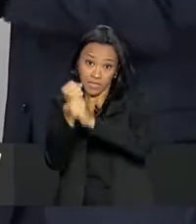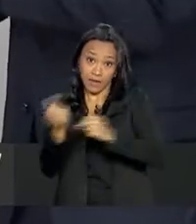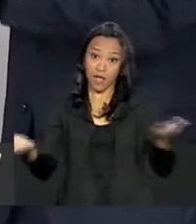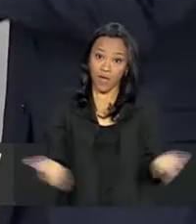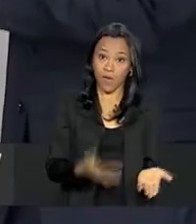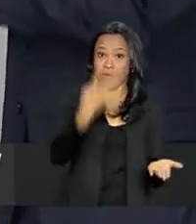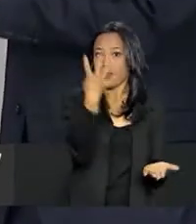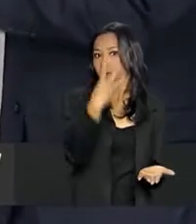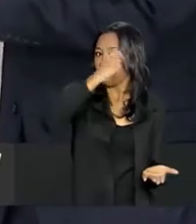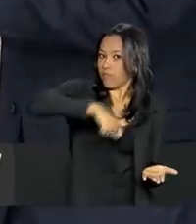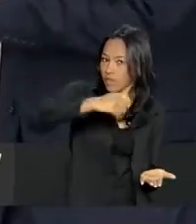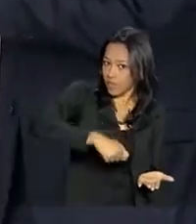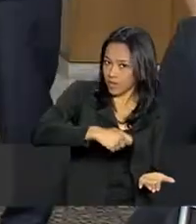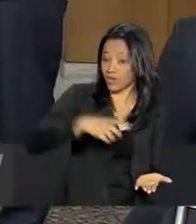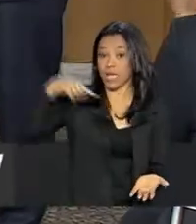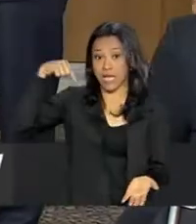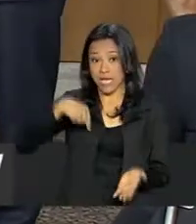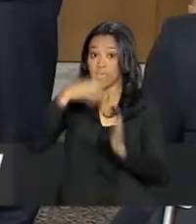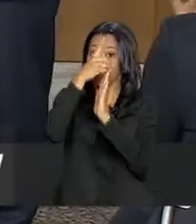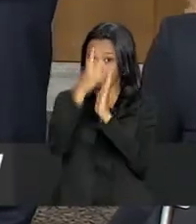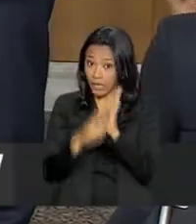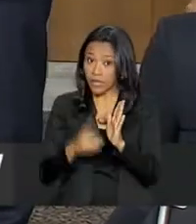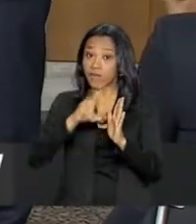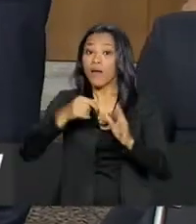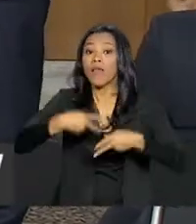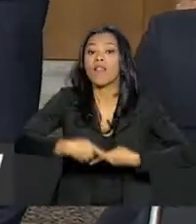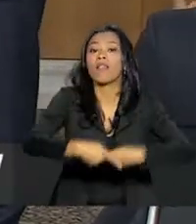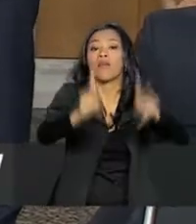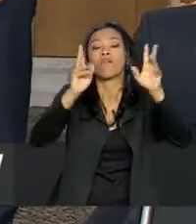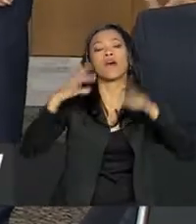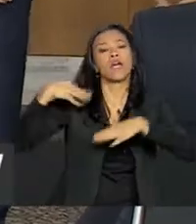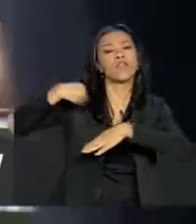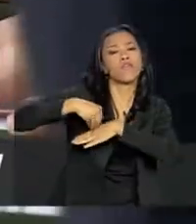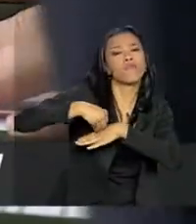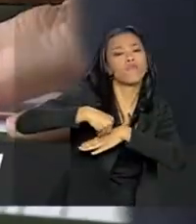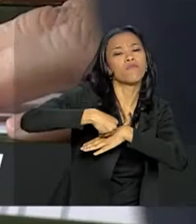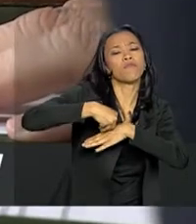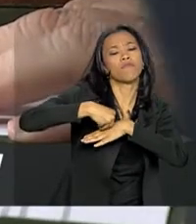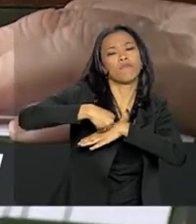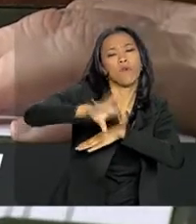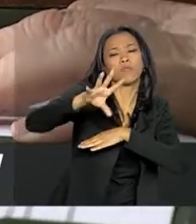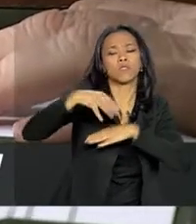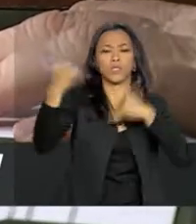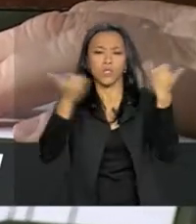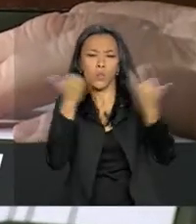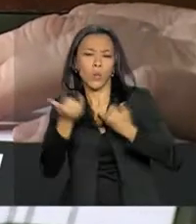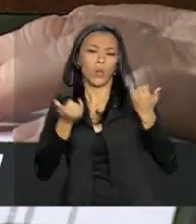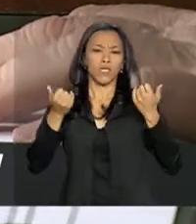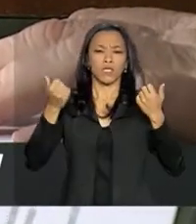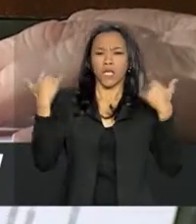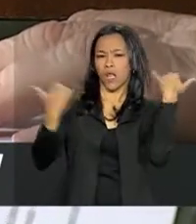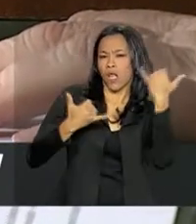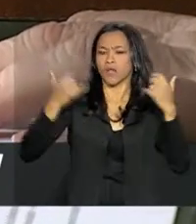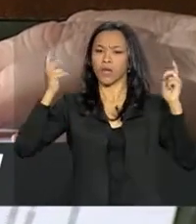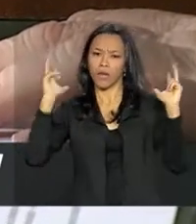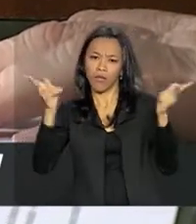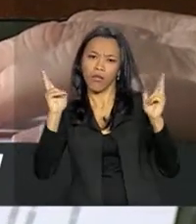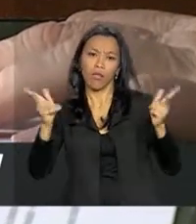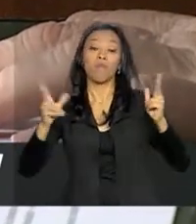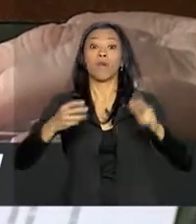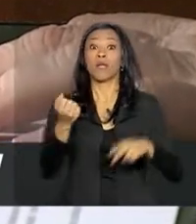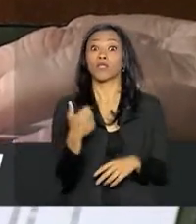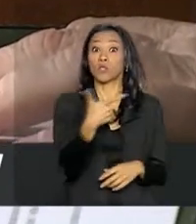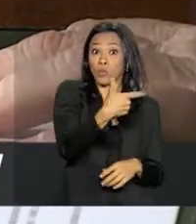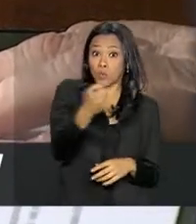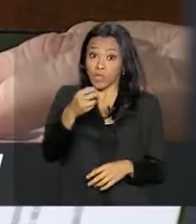O decreto vai levar informações, entretenimento e educação para mais de 200 milhões